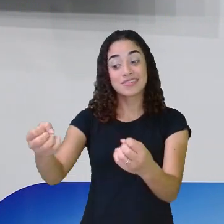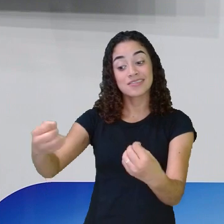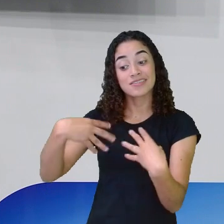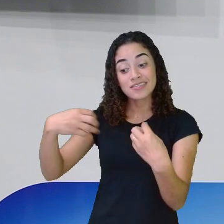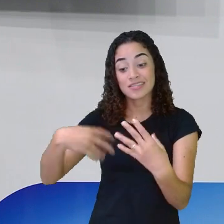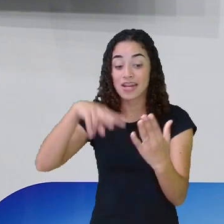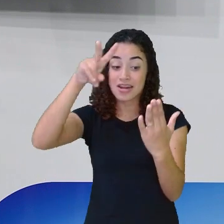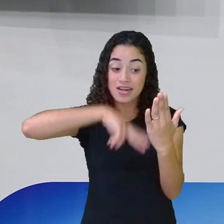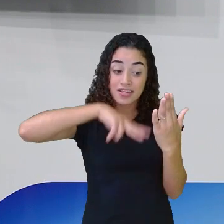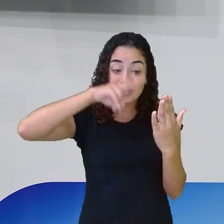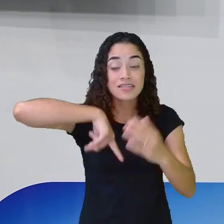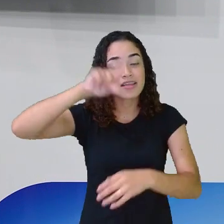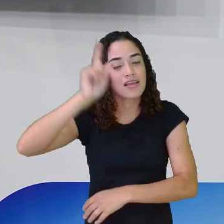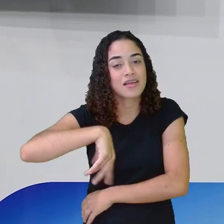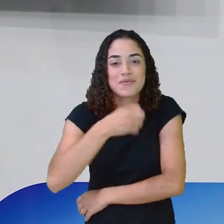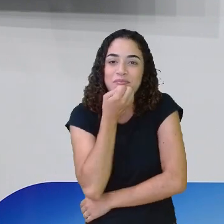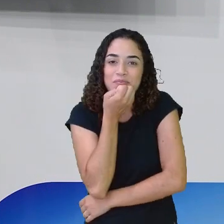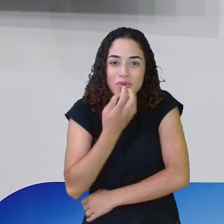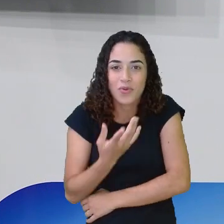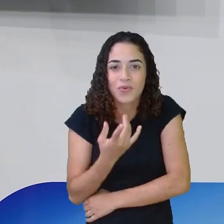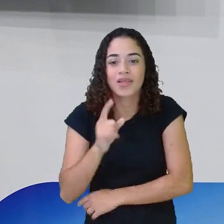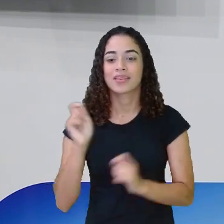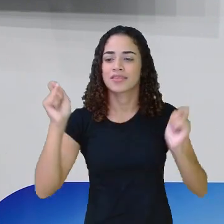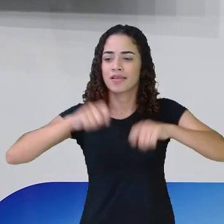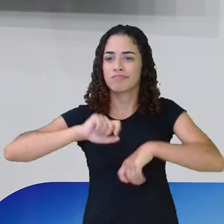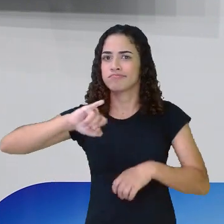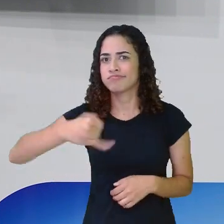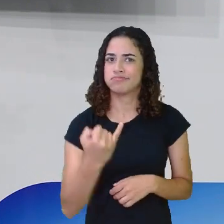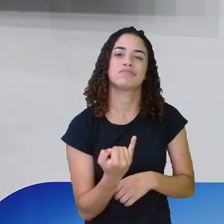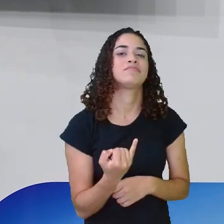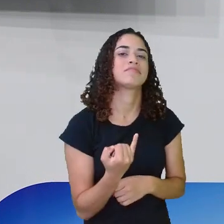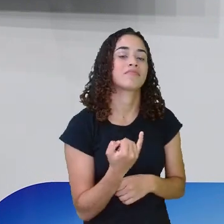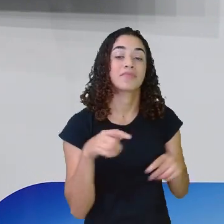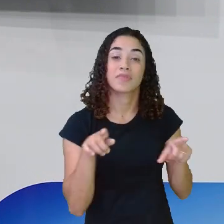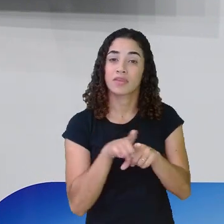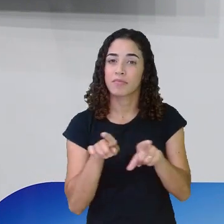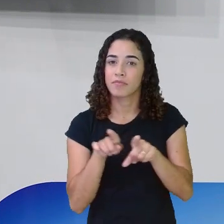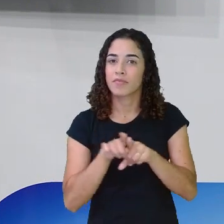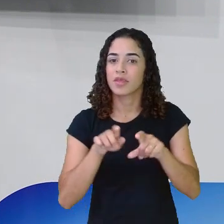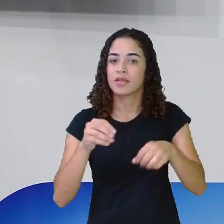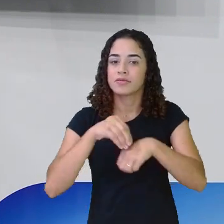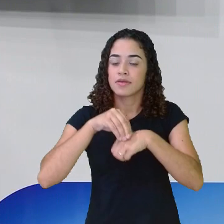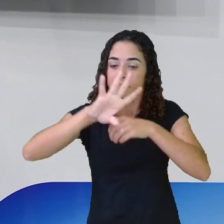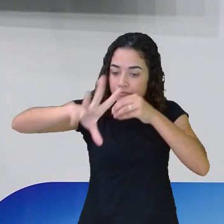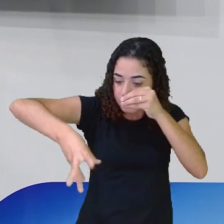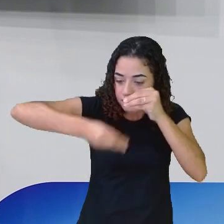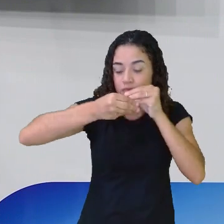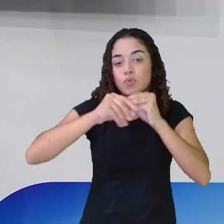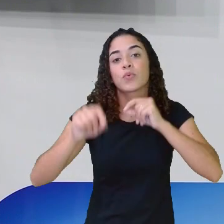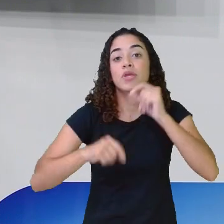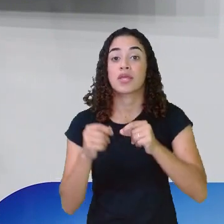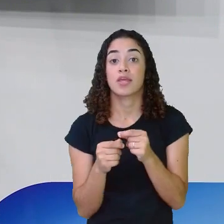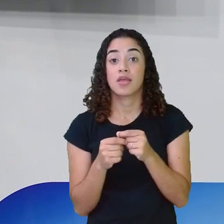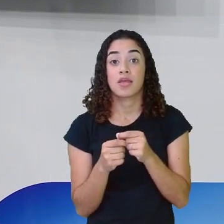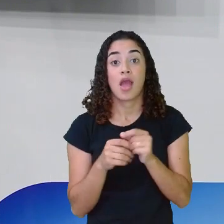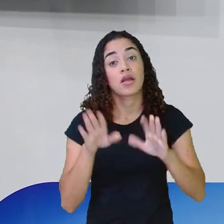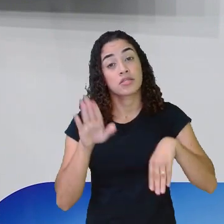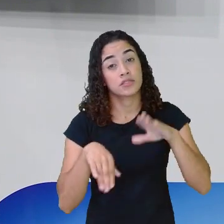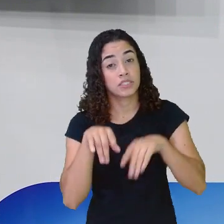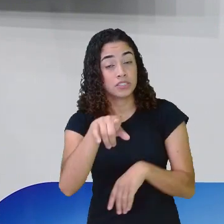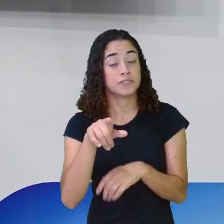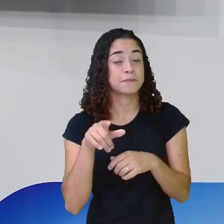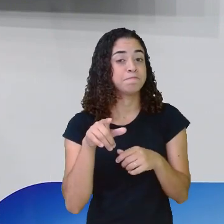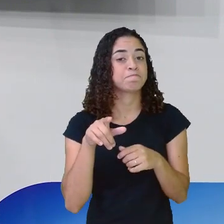leitura é boa demais, gente. A gente sempre acha alguma coisa de aproveitar. E abrindo um parênteses, geralmente nos contos como esse,